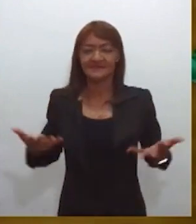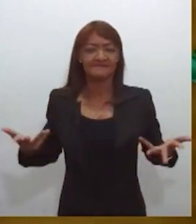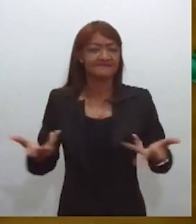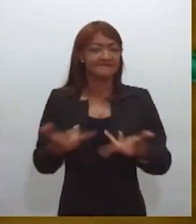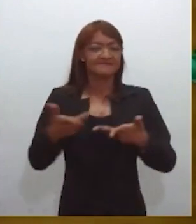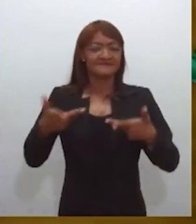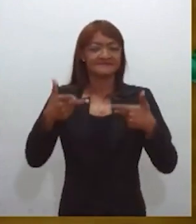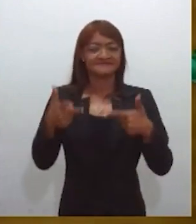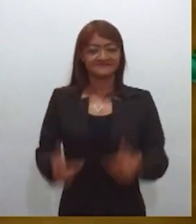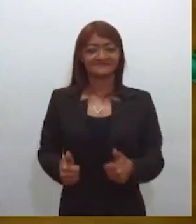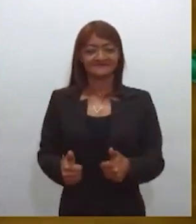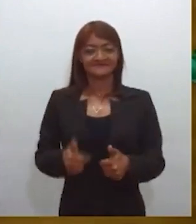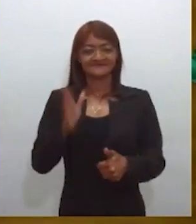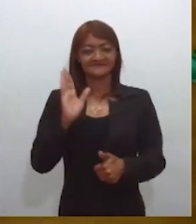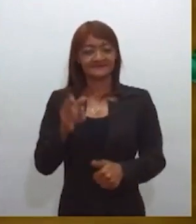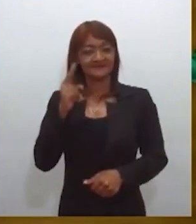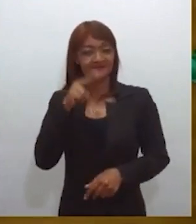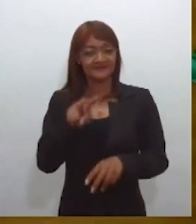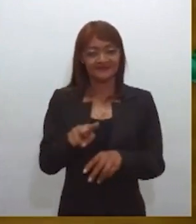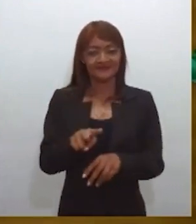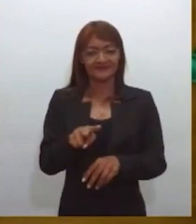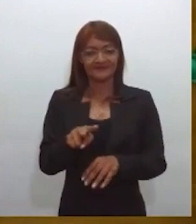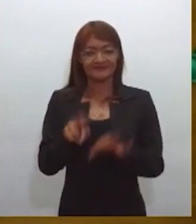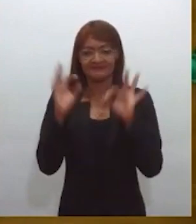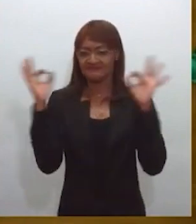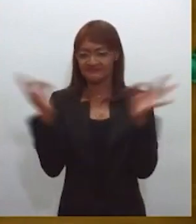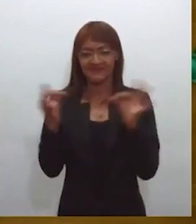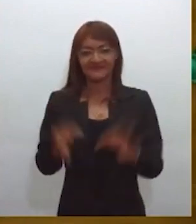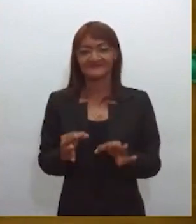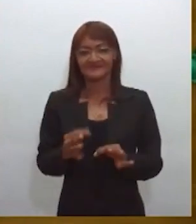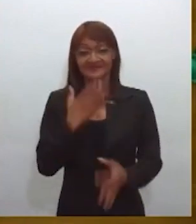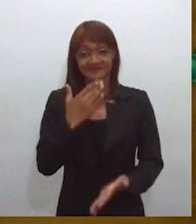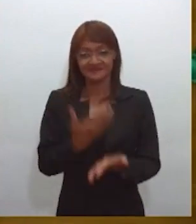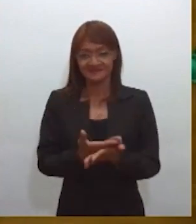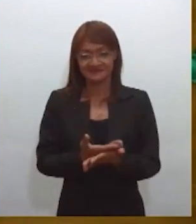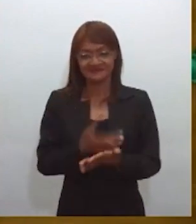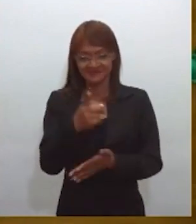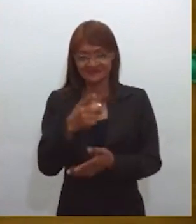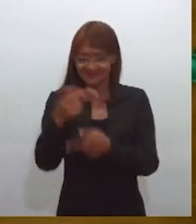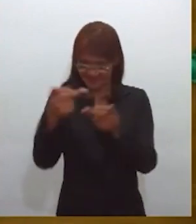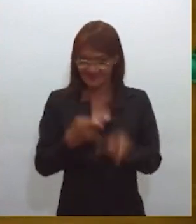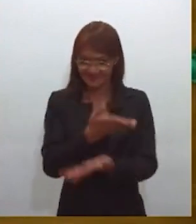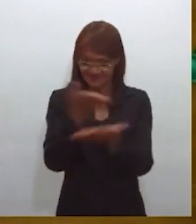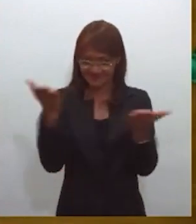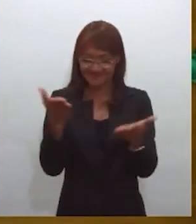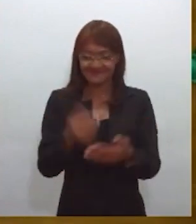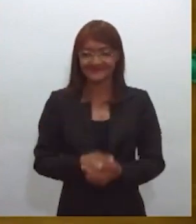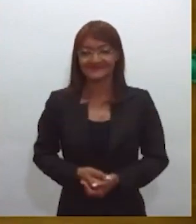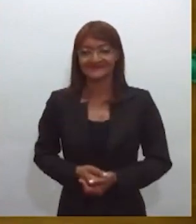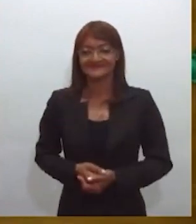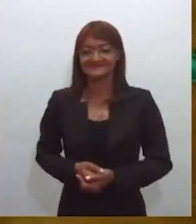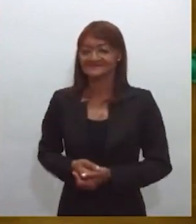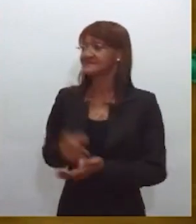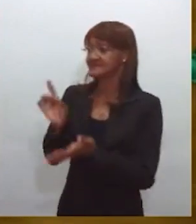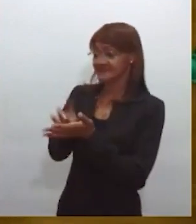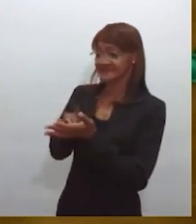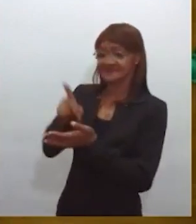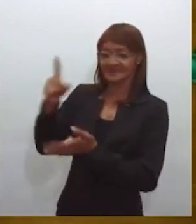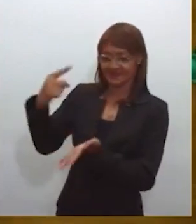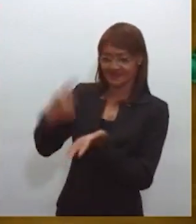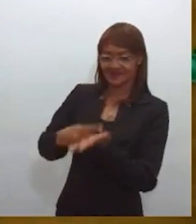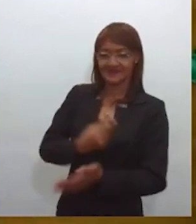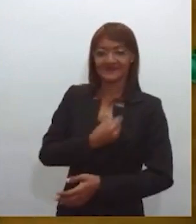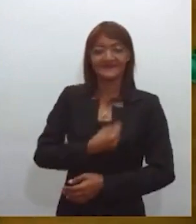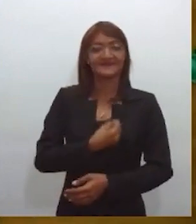tela com o hiperrealismo impressionante. Convidados vocês, todos vocês. Estarei presente também. Vou marcar presença. Né,